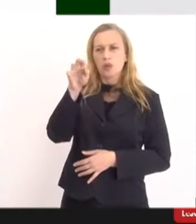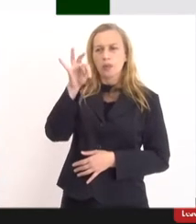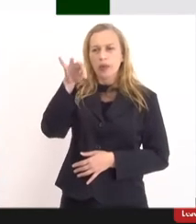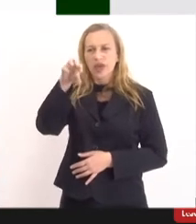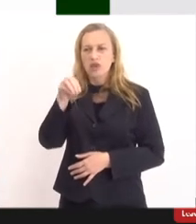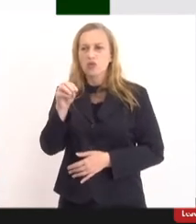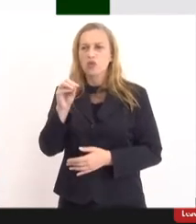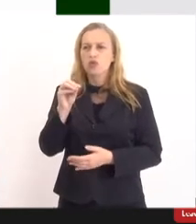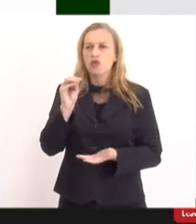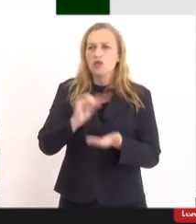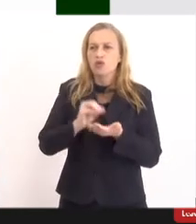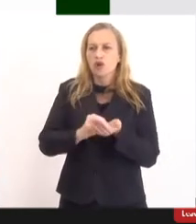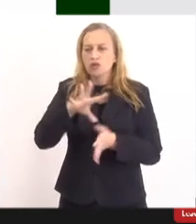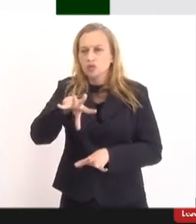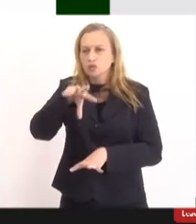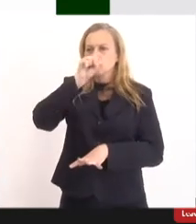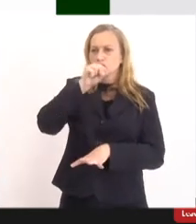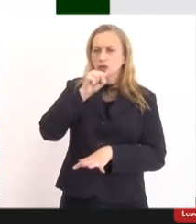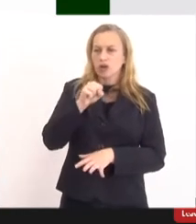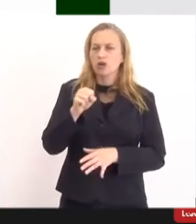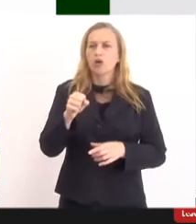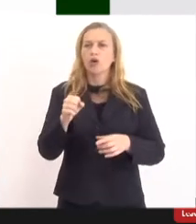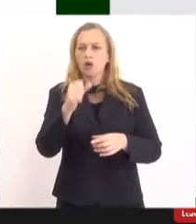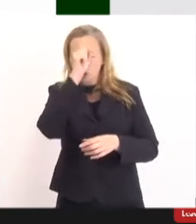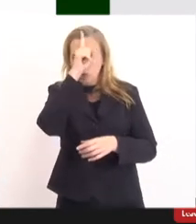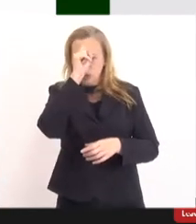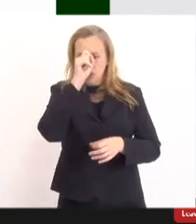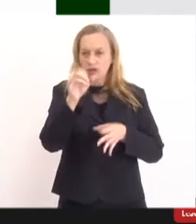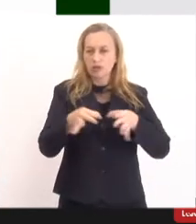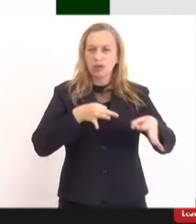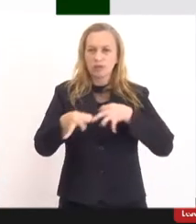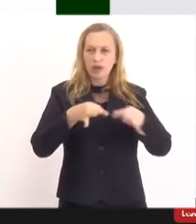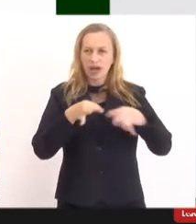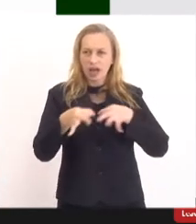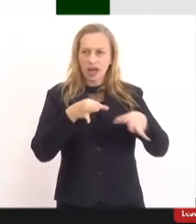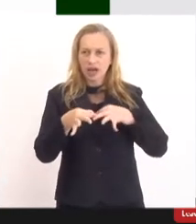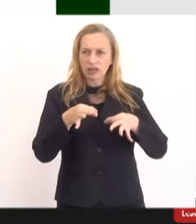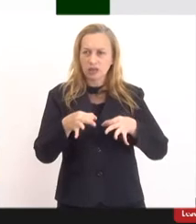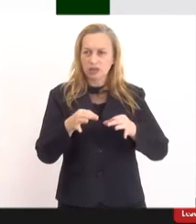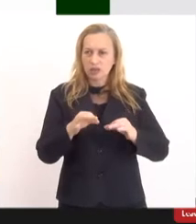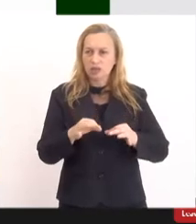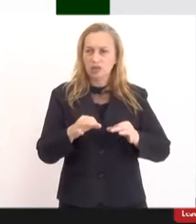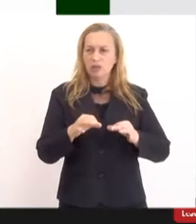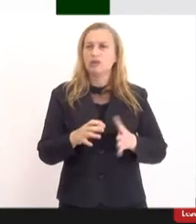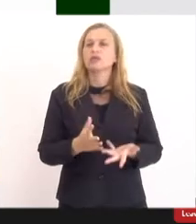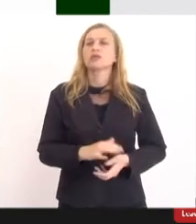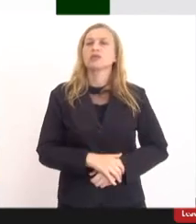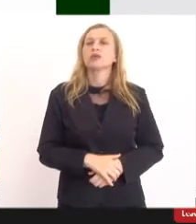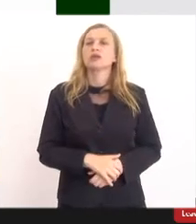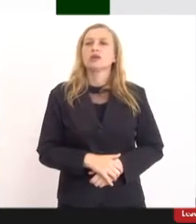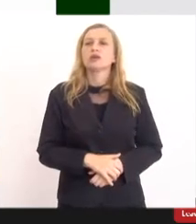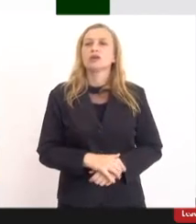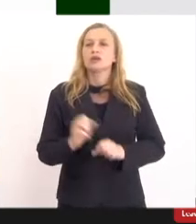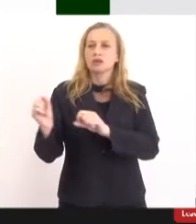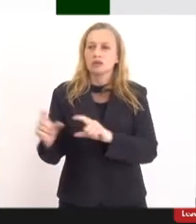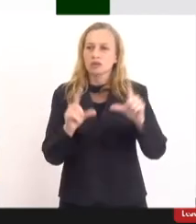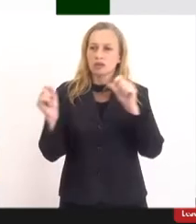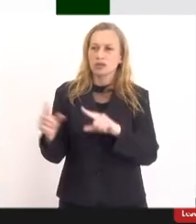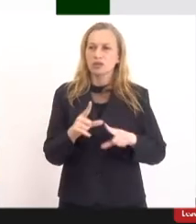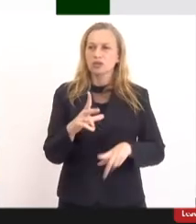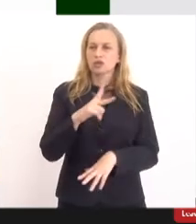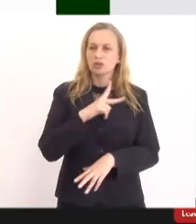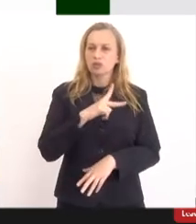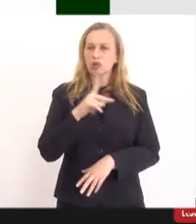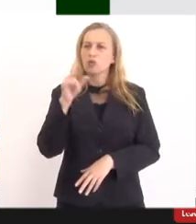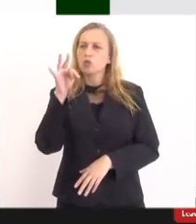saúde e os hospitais estejam preparados para lidar com os eventos adversos dessas crianças. E aqui são slides do próprio Gustavo